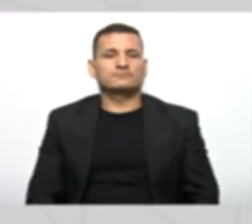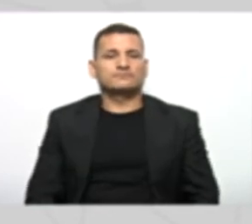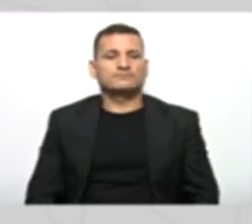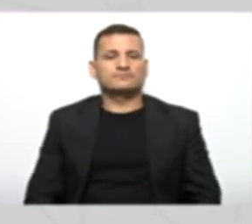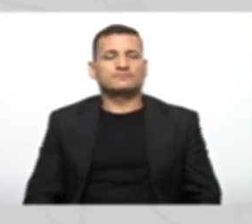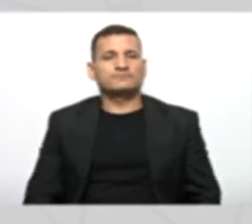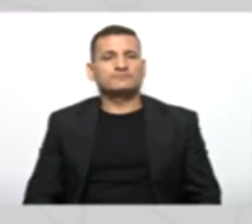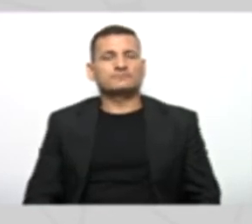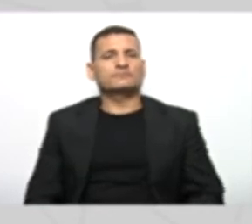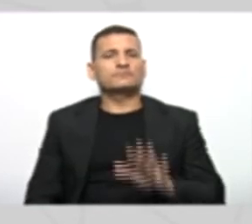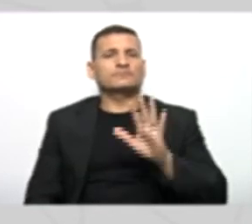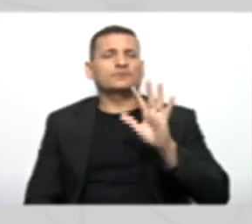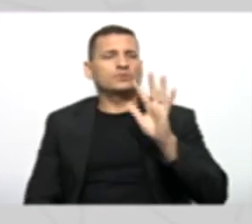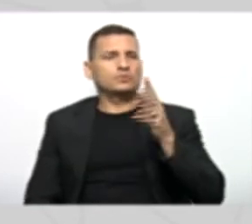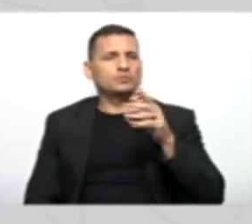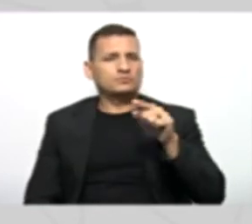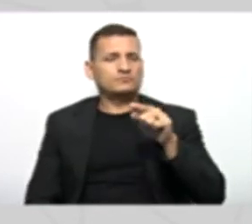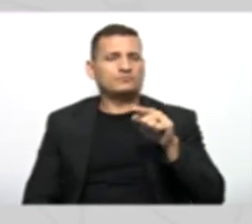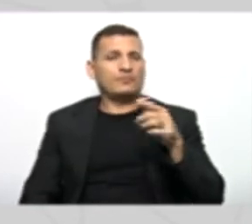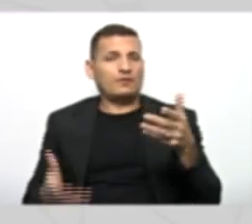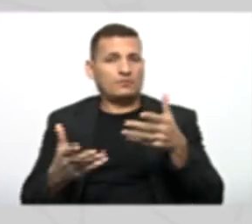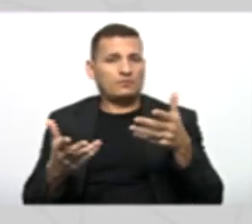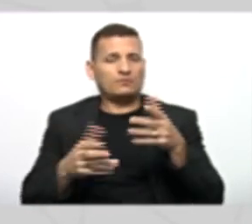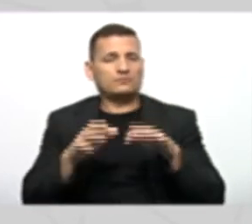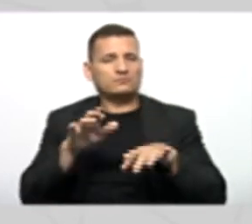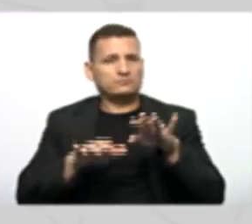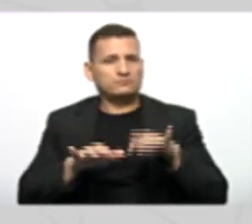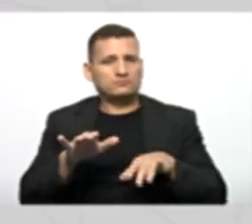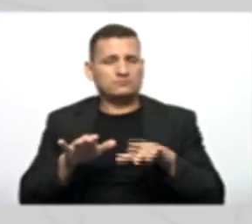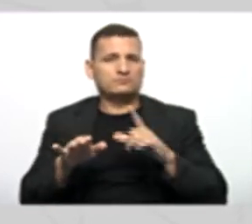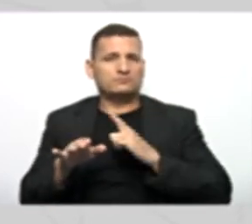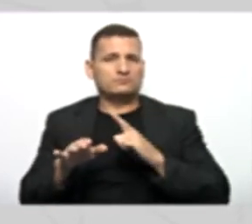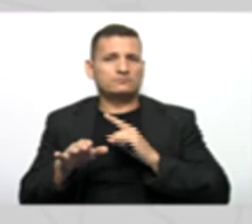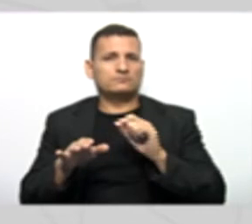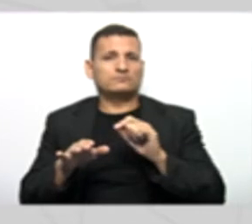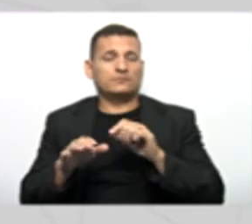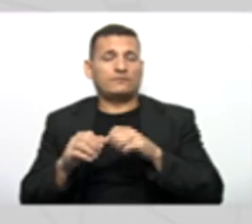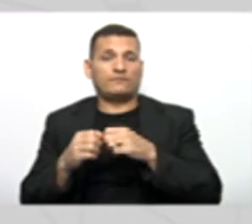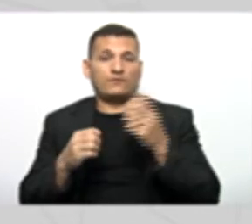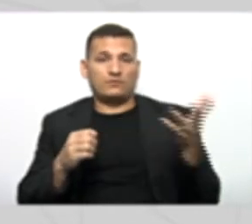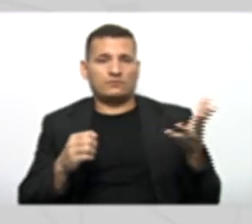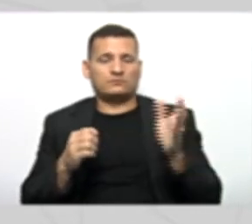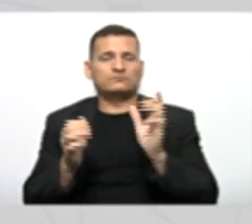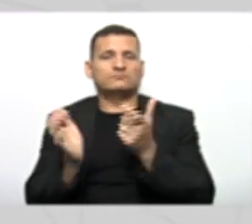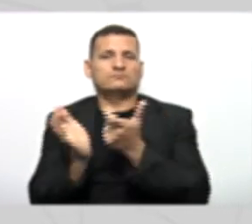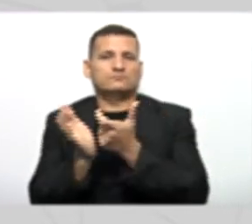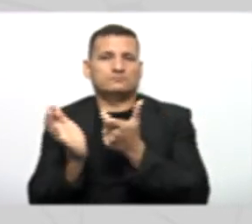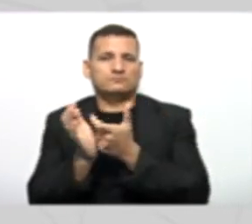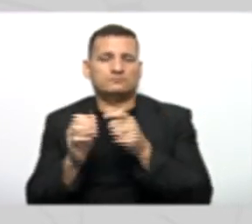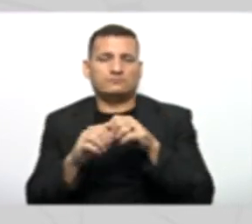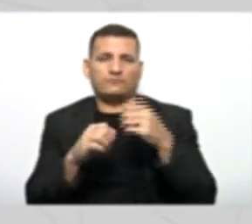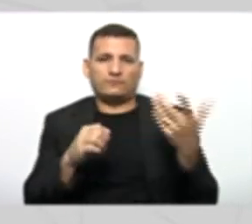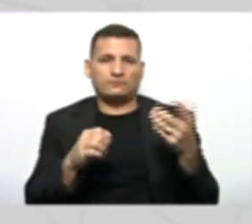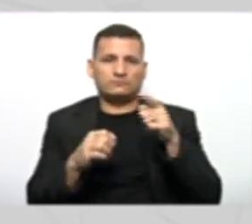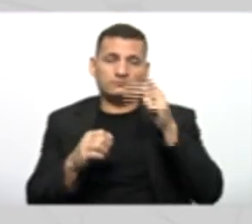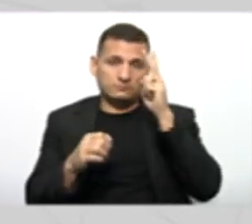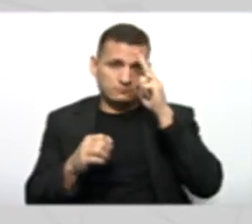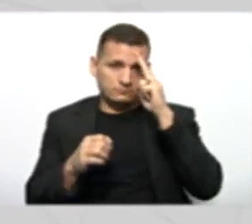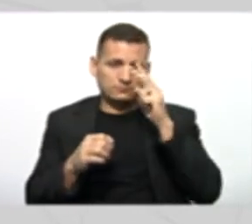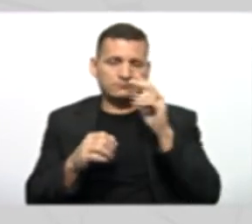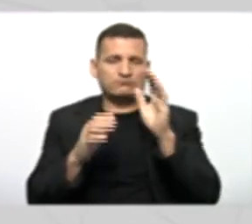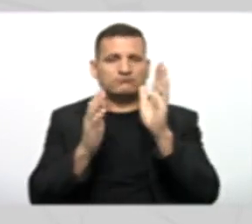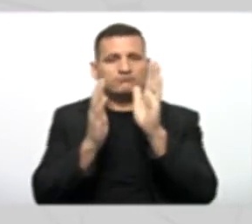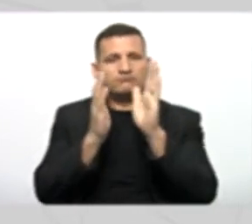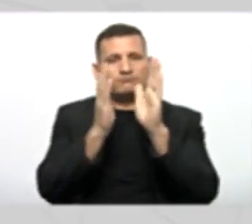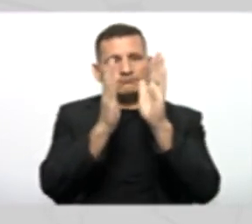Tudo que você vai escrever A partir de agora Está fora de qualquer classe Que você criou Tá ok? Lembra da identação Vai